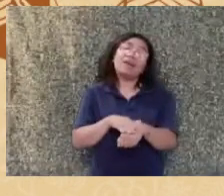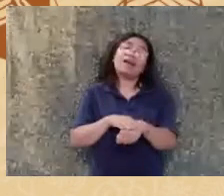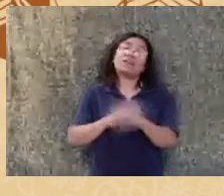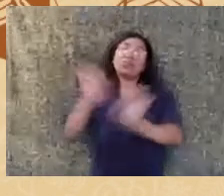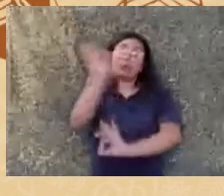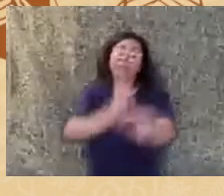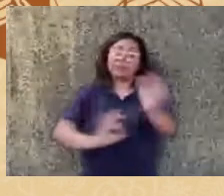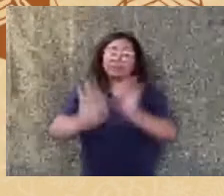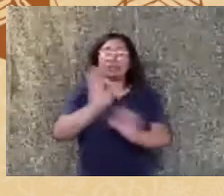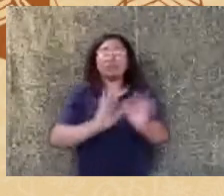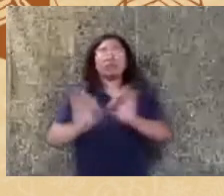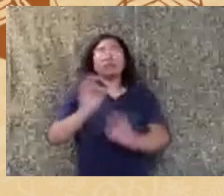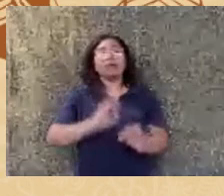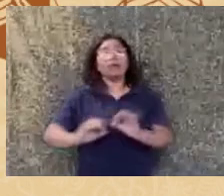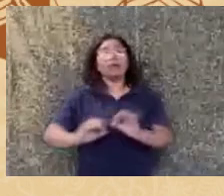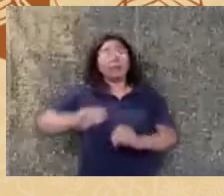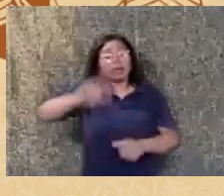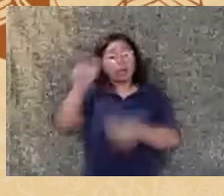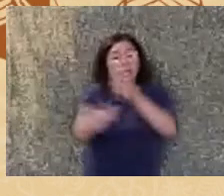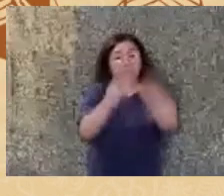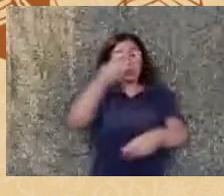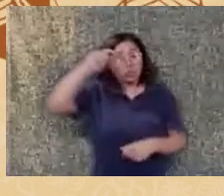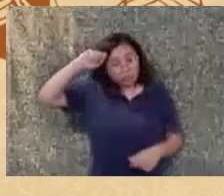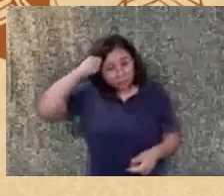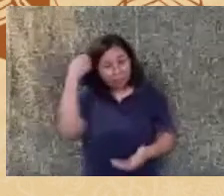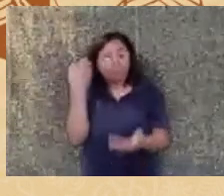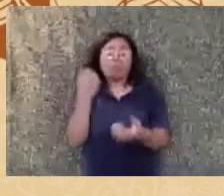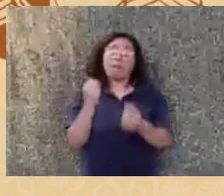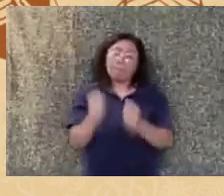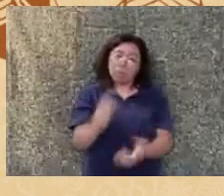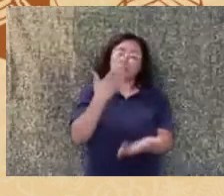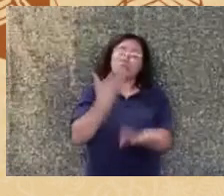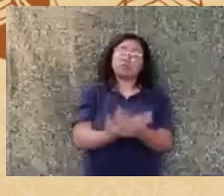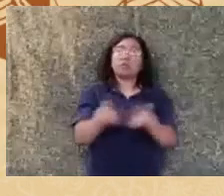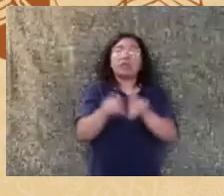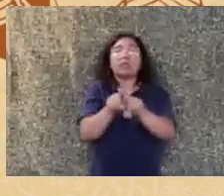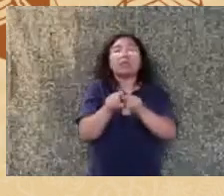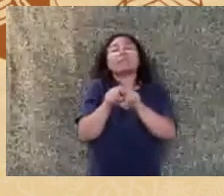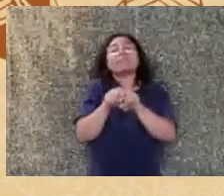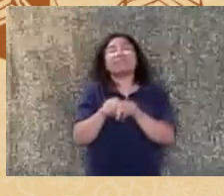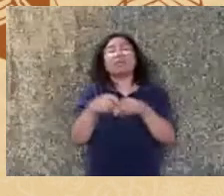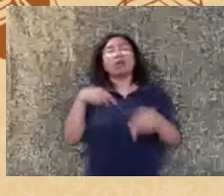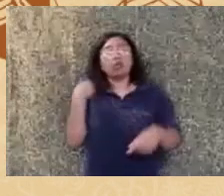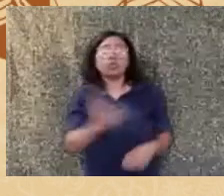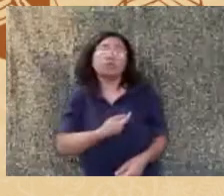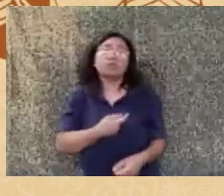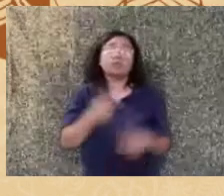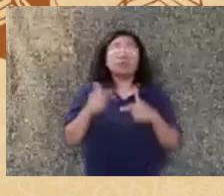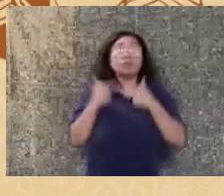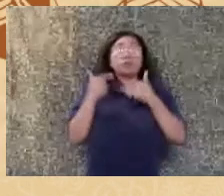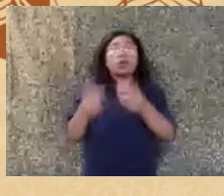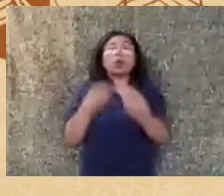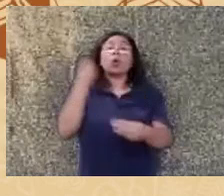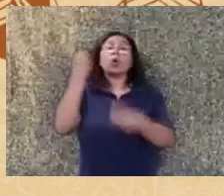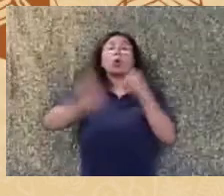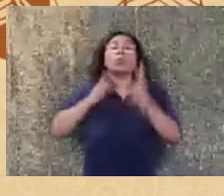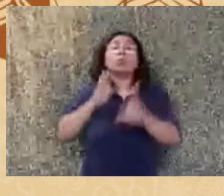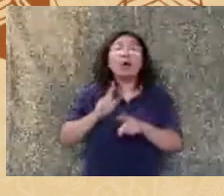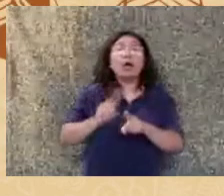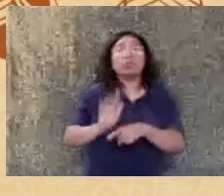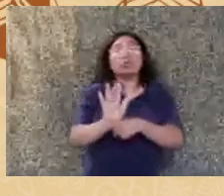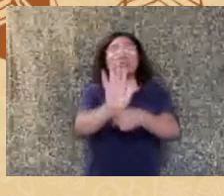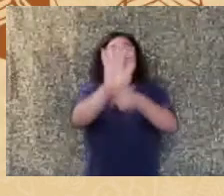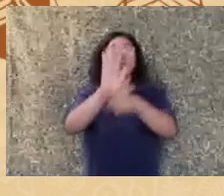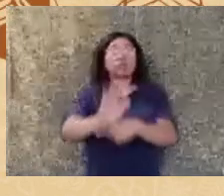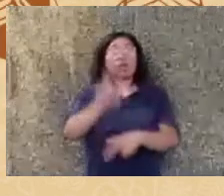então para tentar pensar como nós podemos combater essas desigualdades o primeiro é uma meta mais global então assim digamos as